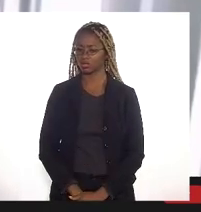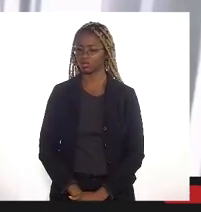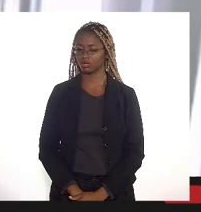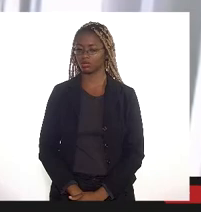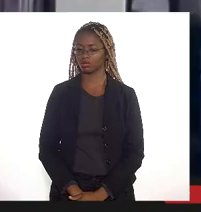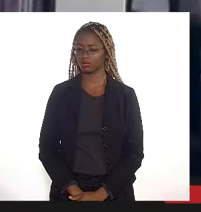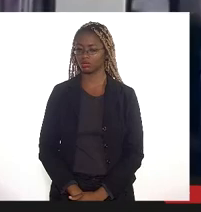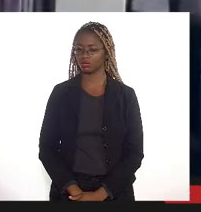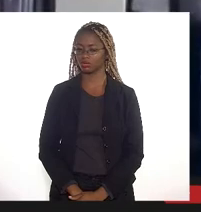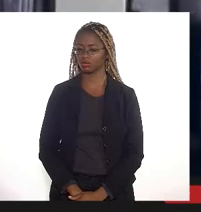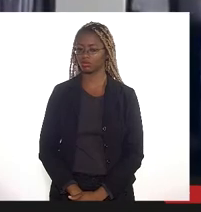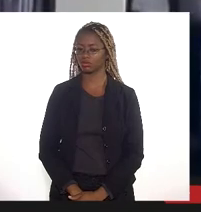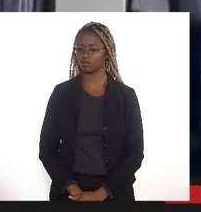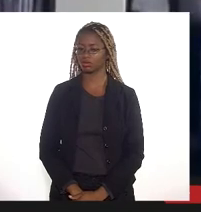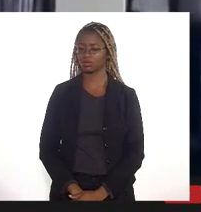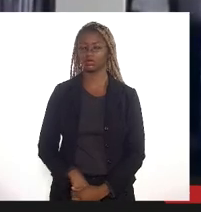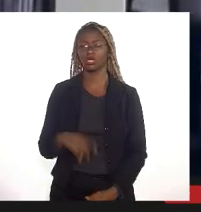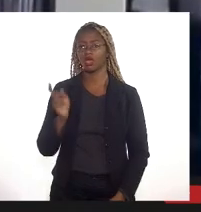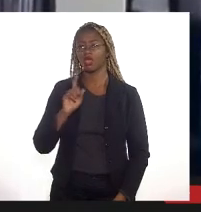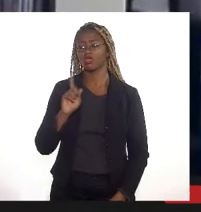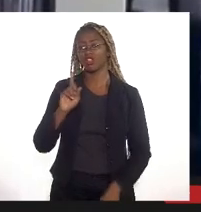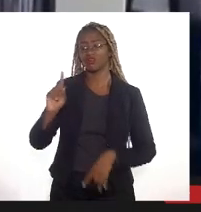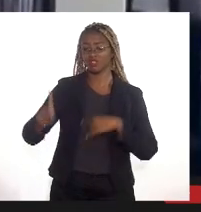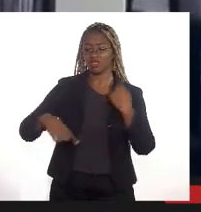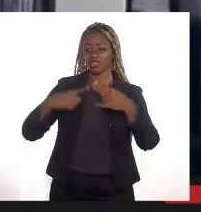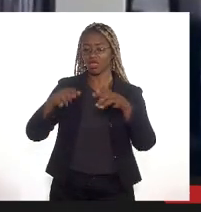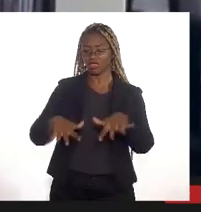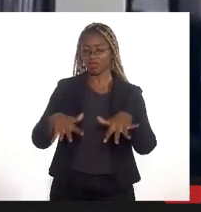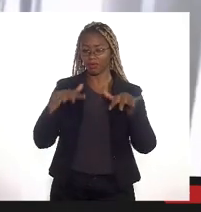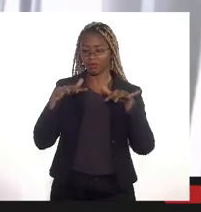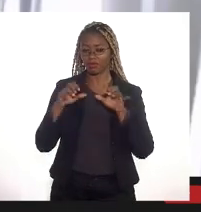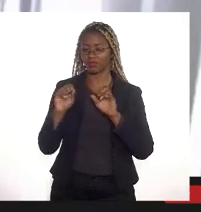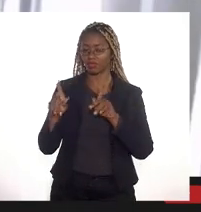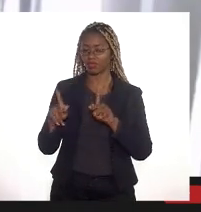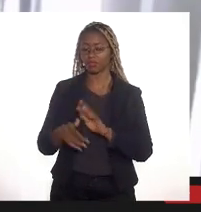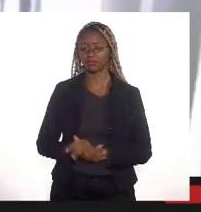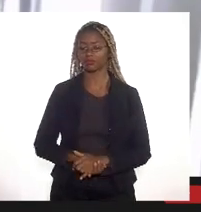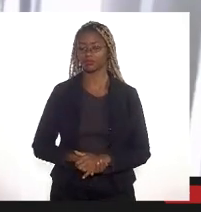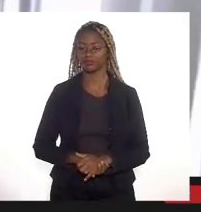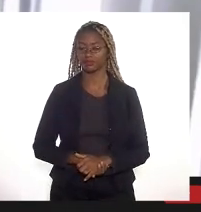eu vou deixar para a próxima audiência perfeitamente